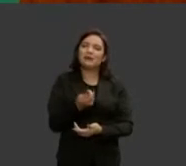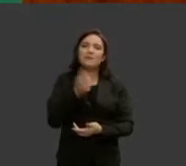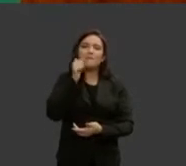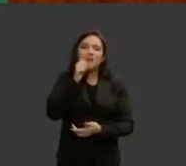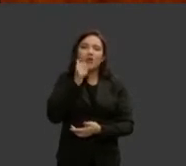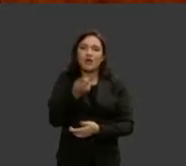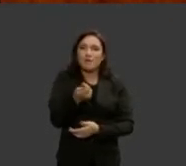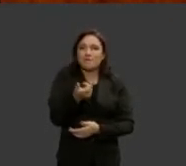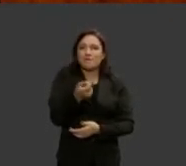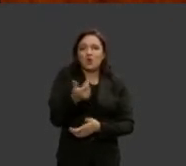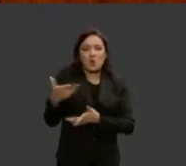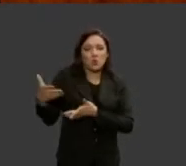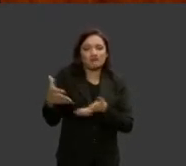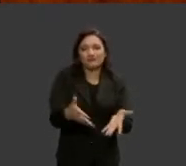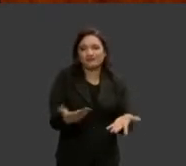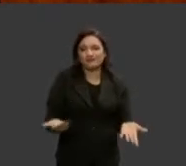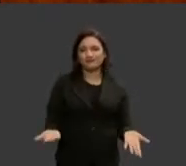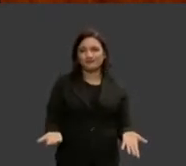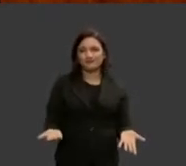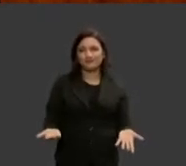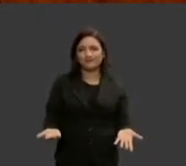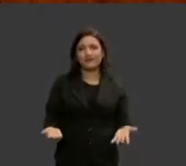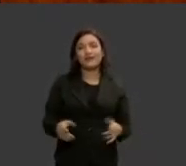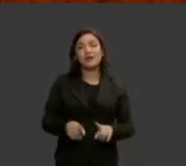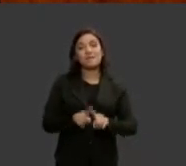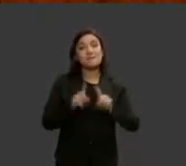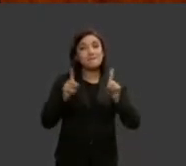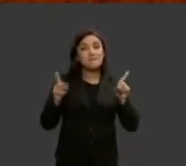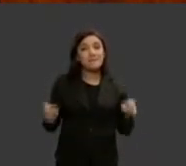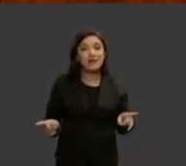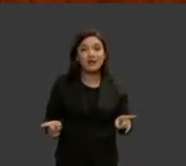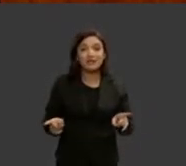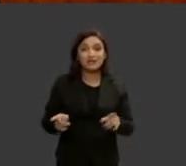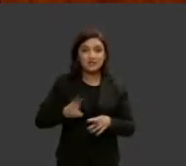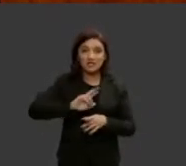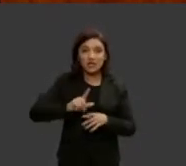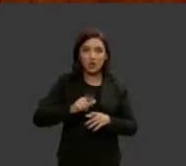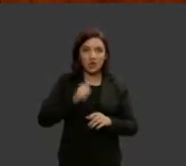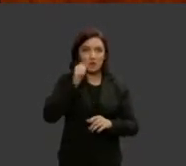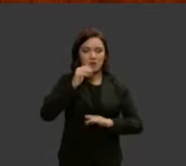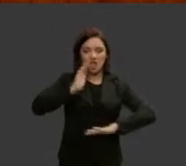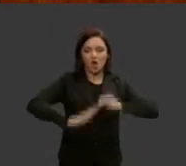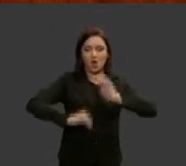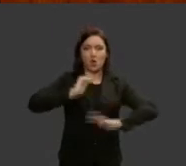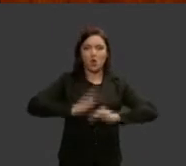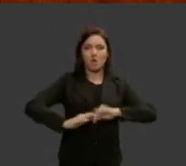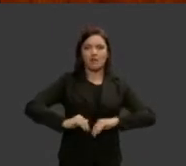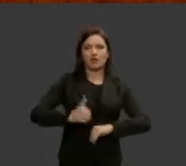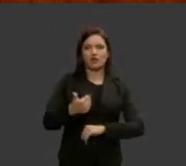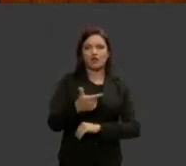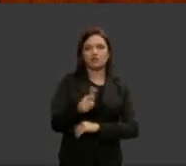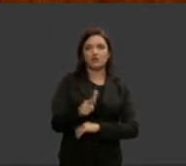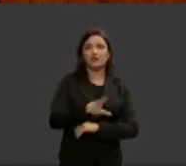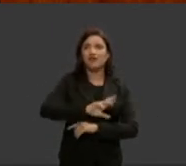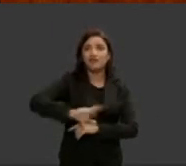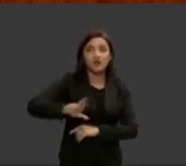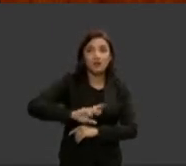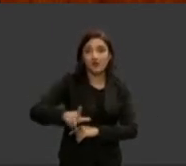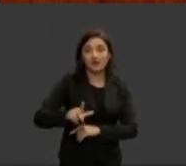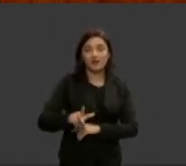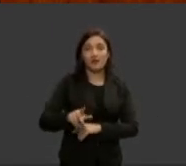esses dados não traduzem falta de competência ou merecimento por parte das mulheres